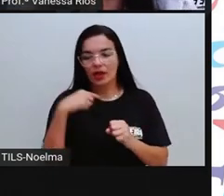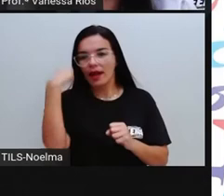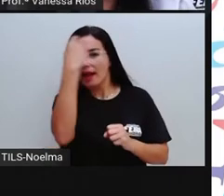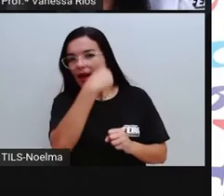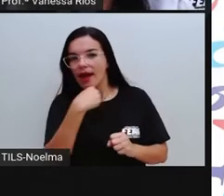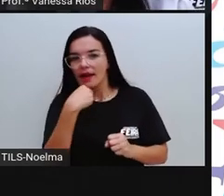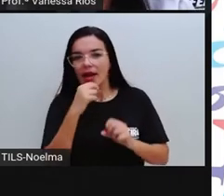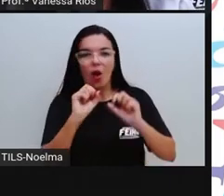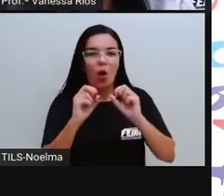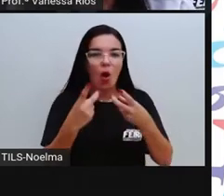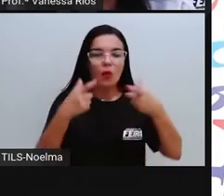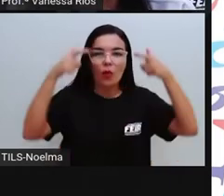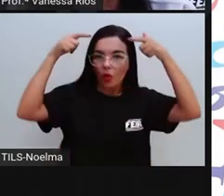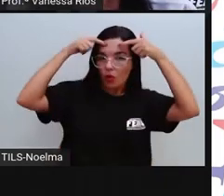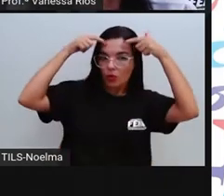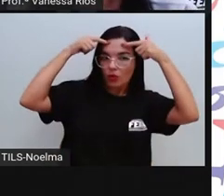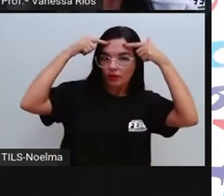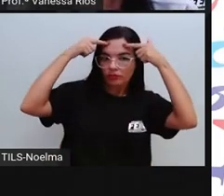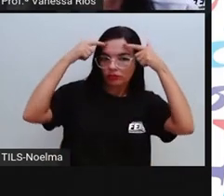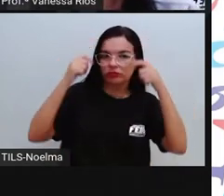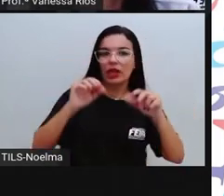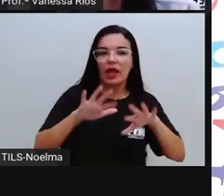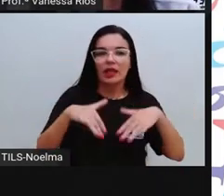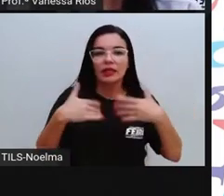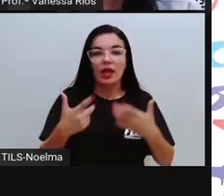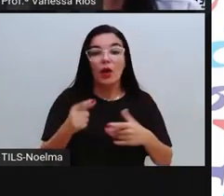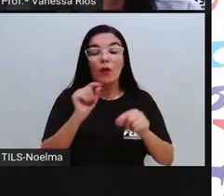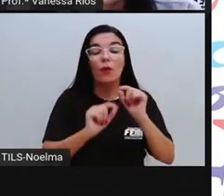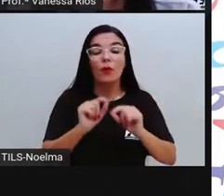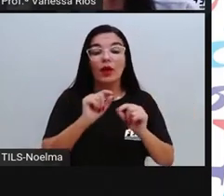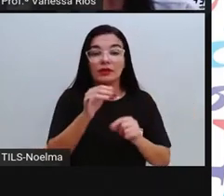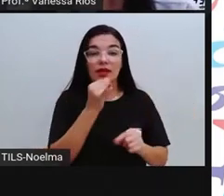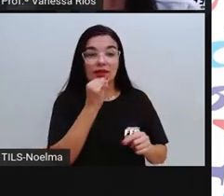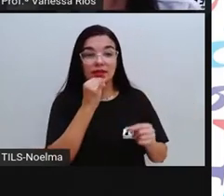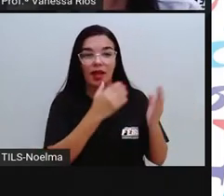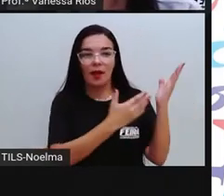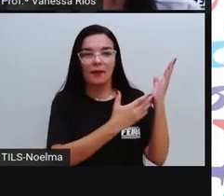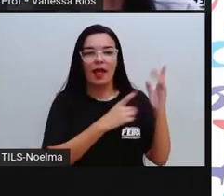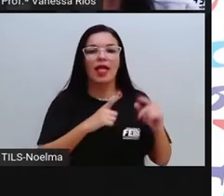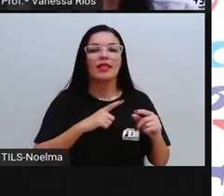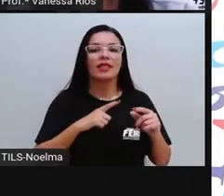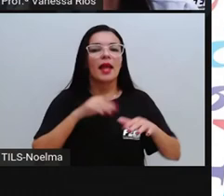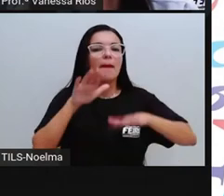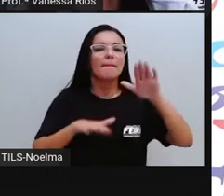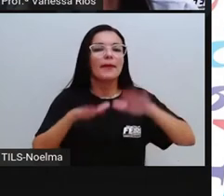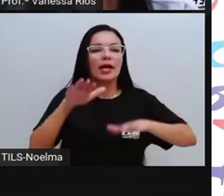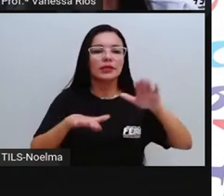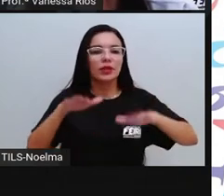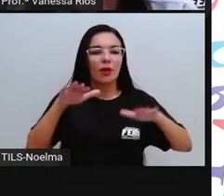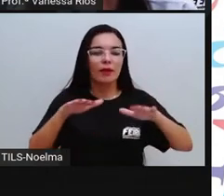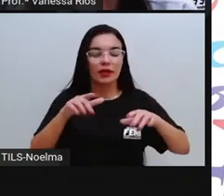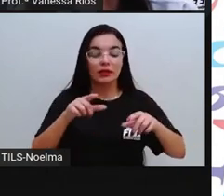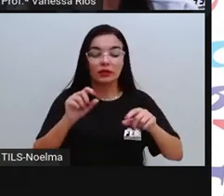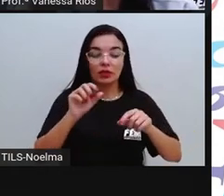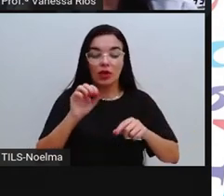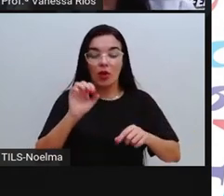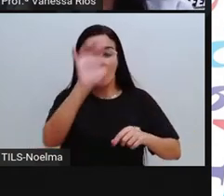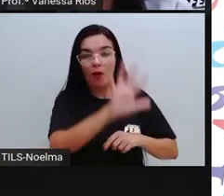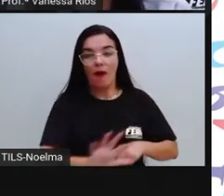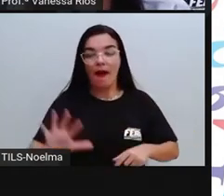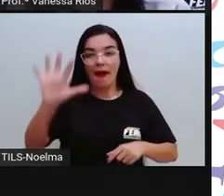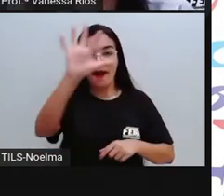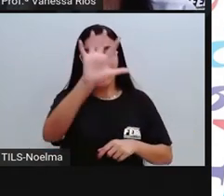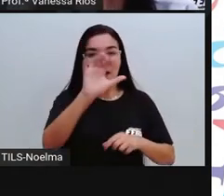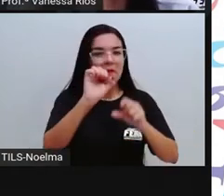ou de sair coroa. E aí, nesse exemplo, a gente estabelece que o espaço amostral é igual a